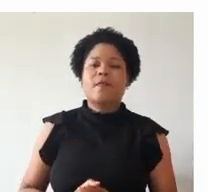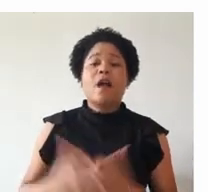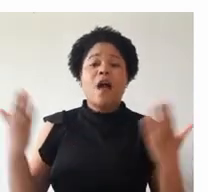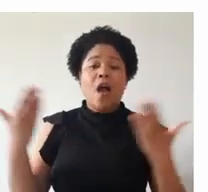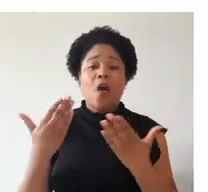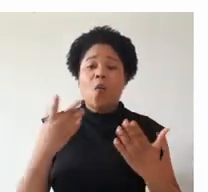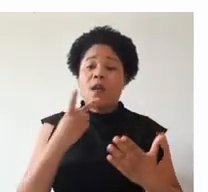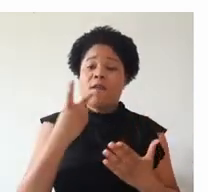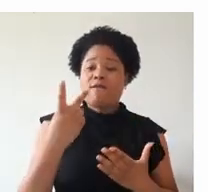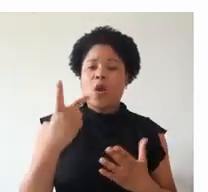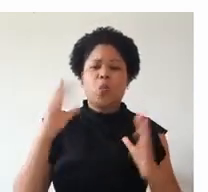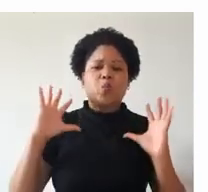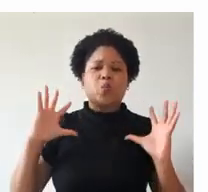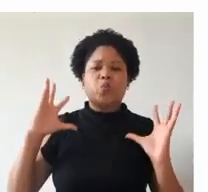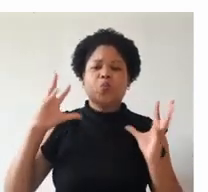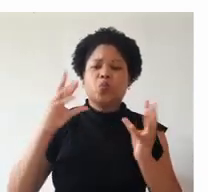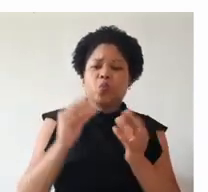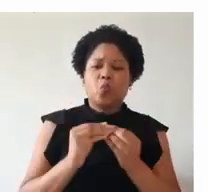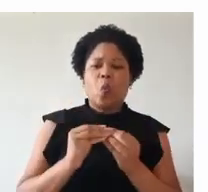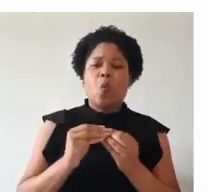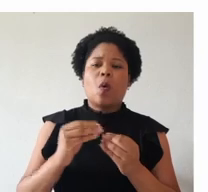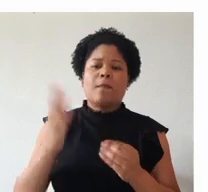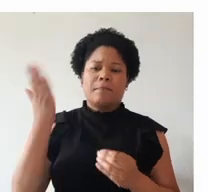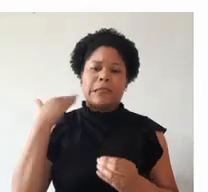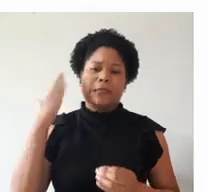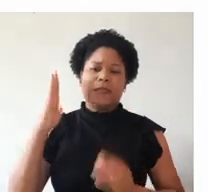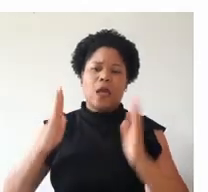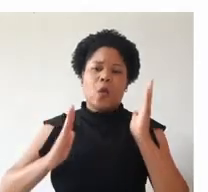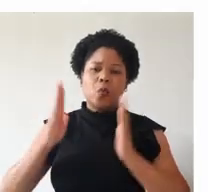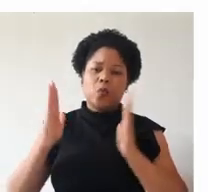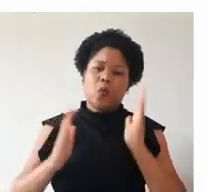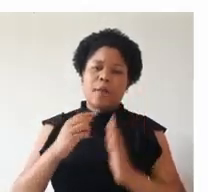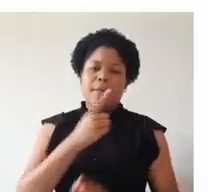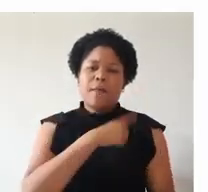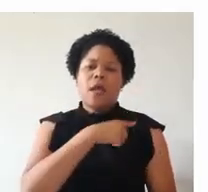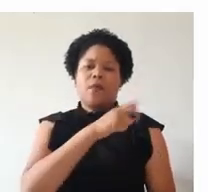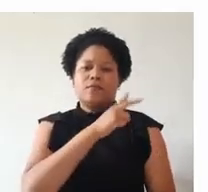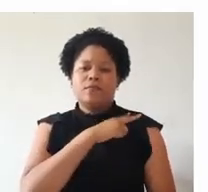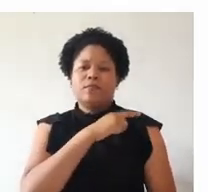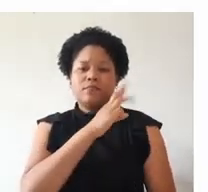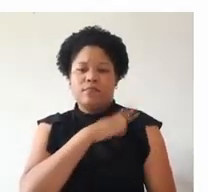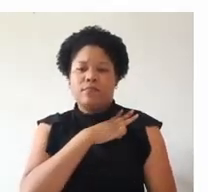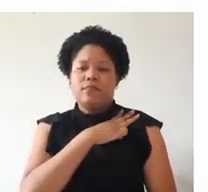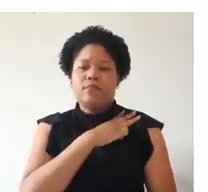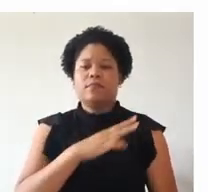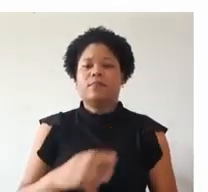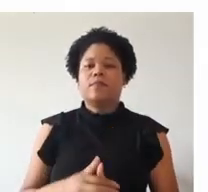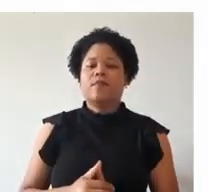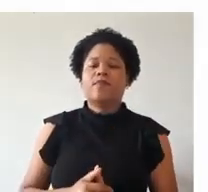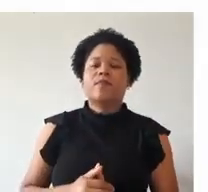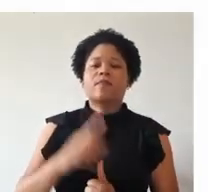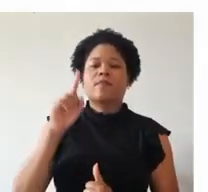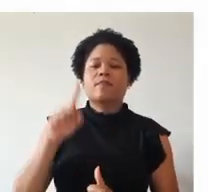E agora, falando como um todo, no meu tempo de passagem aí, quanto ao meu primeiro, segundo, terceiro ano,